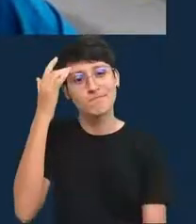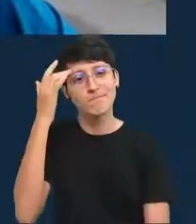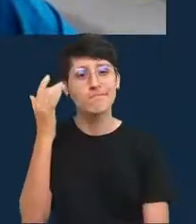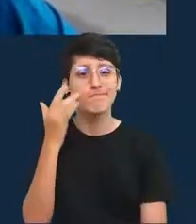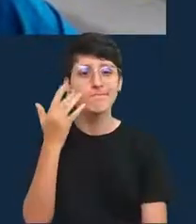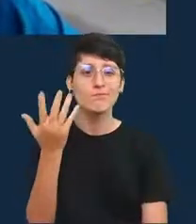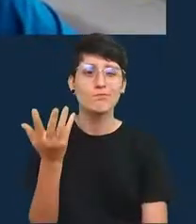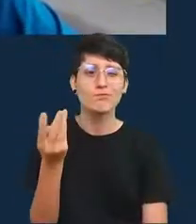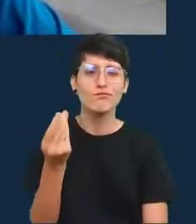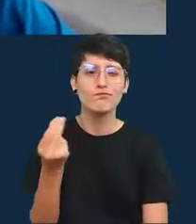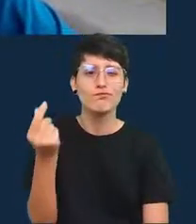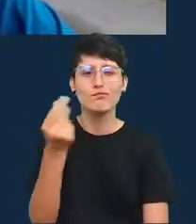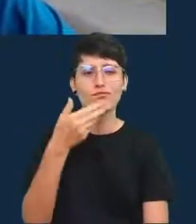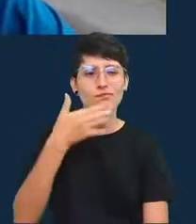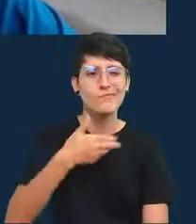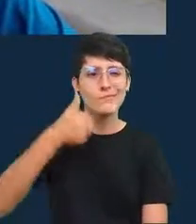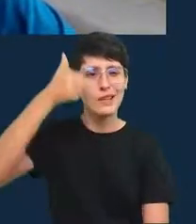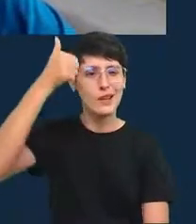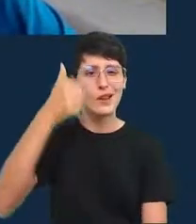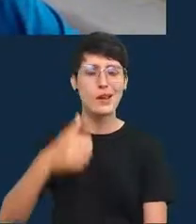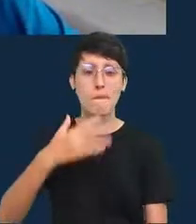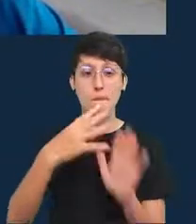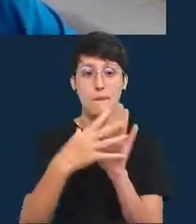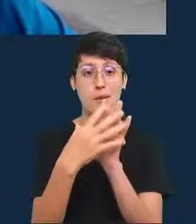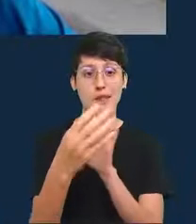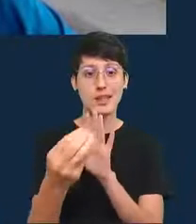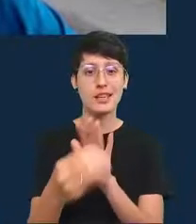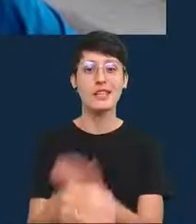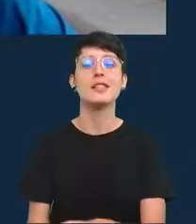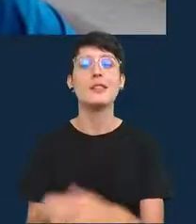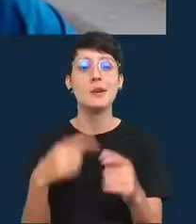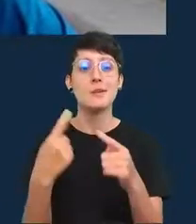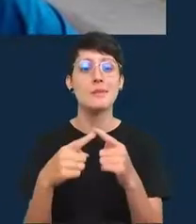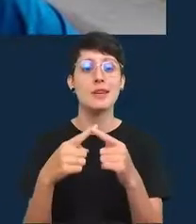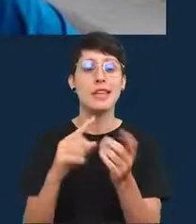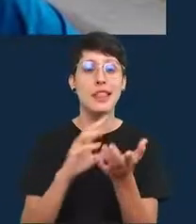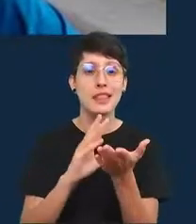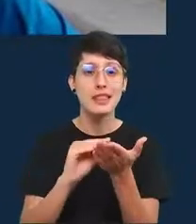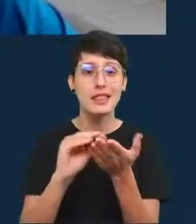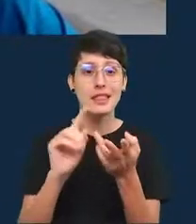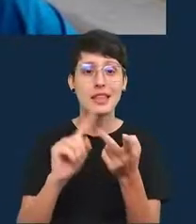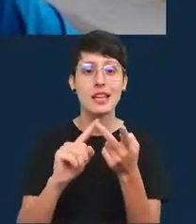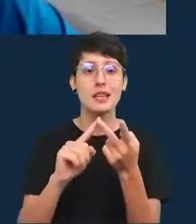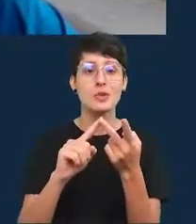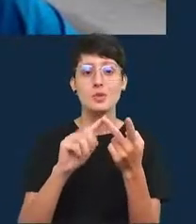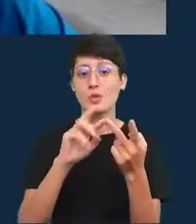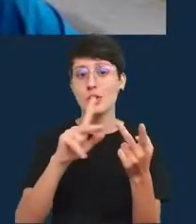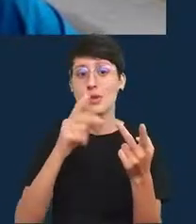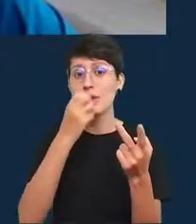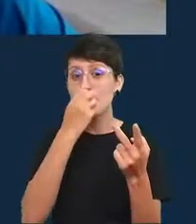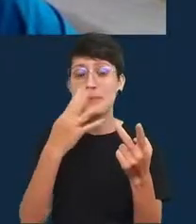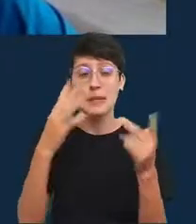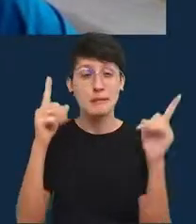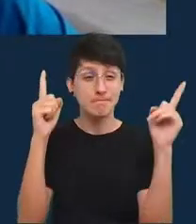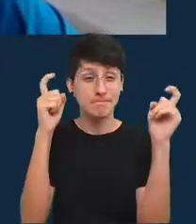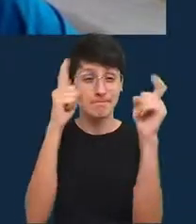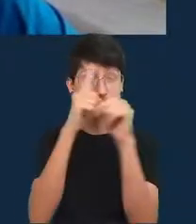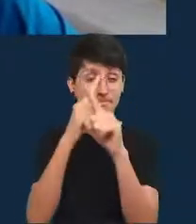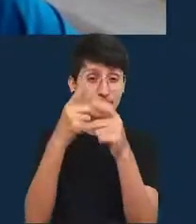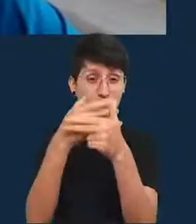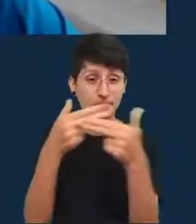isso não melhoraria muito os modelos porque os dados não são tão densos e complexos